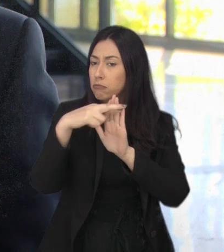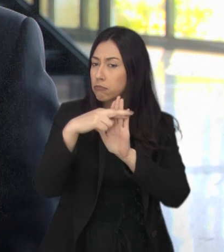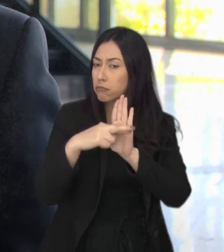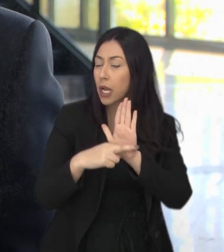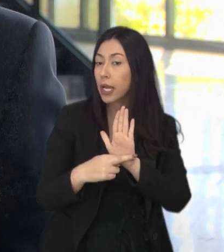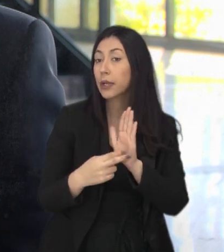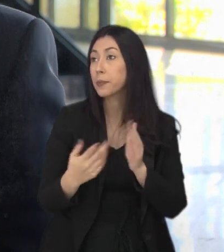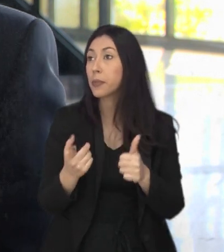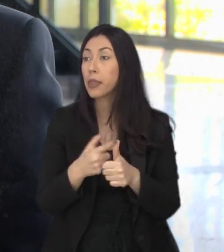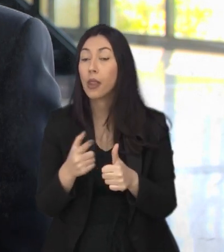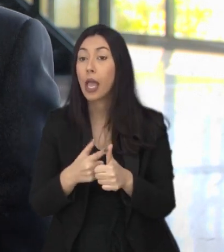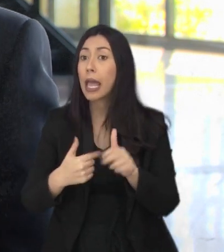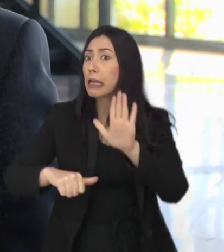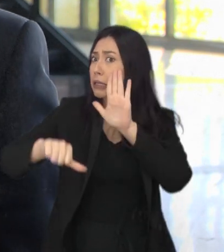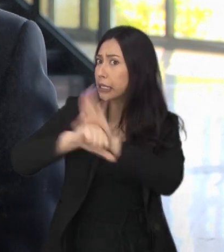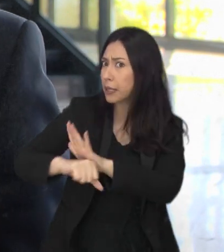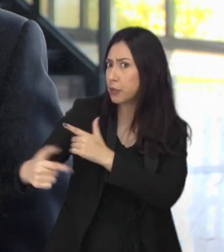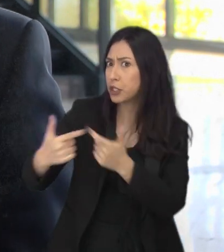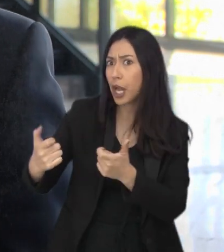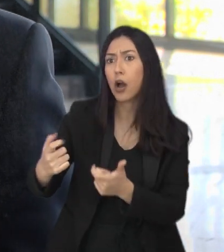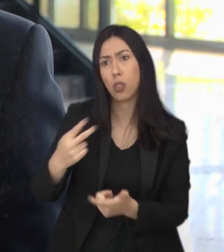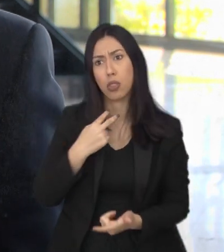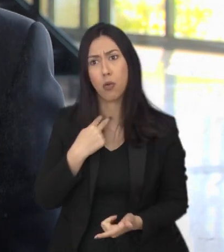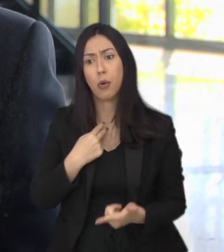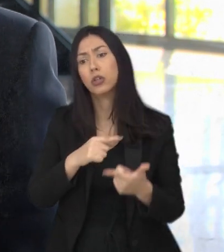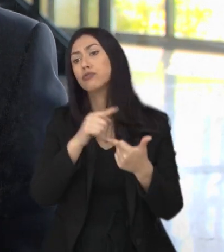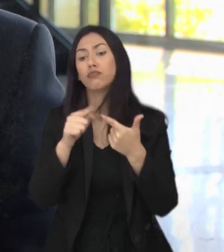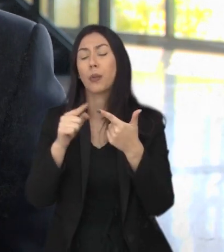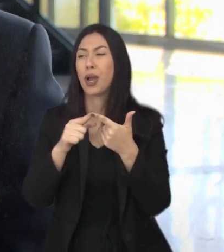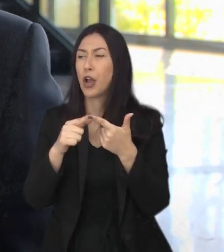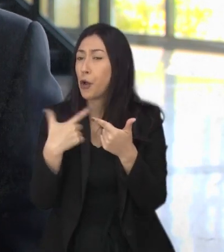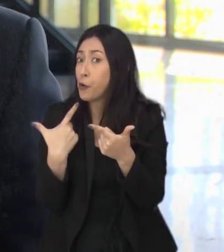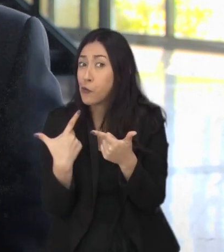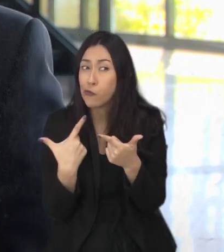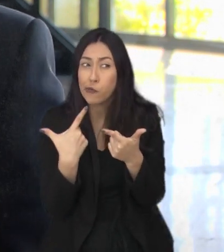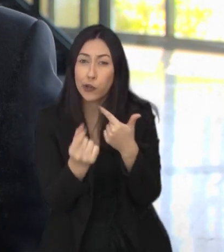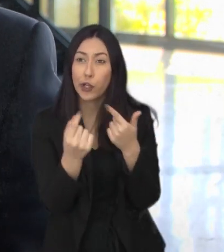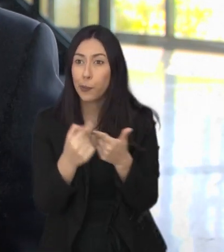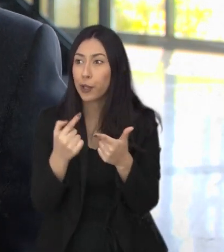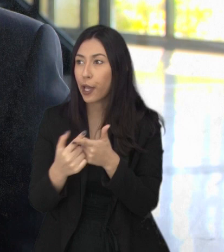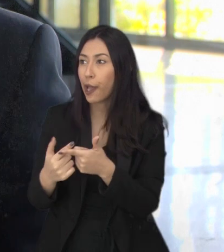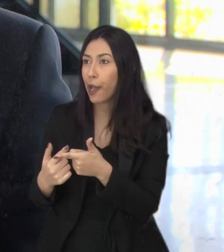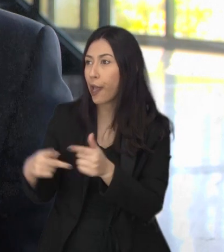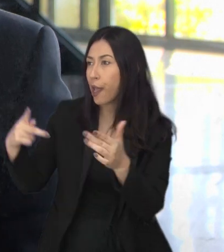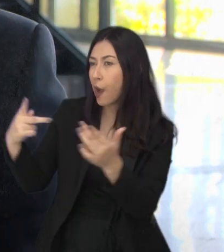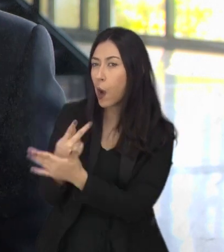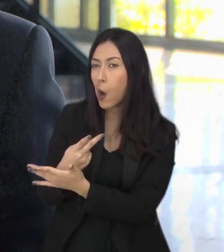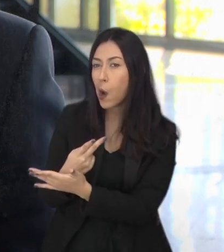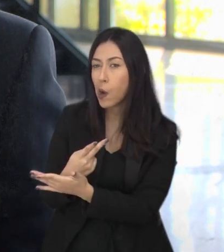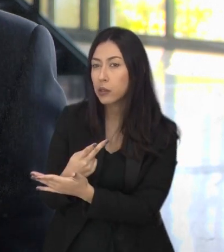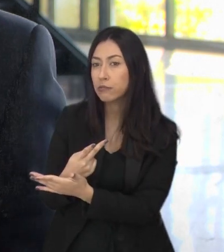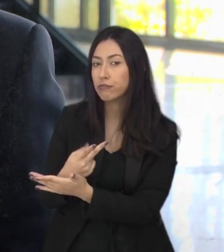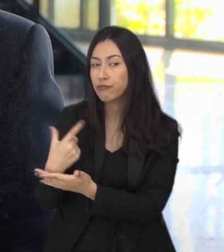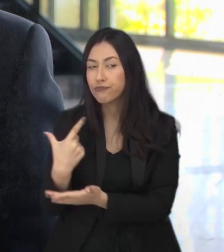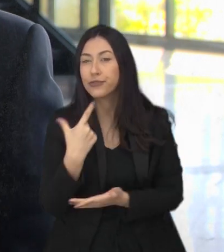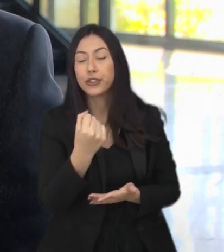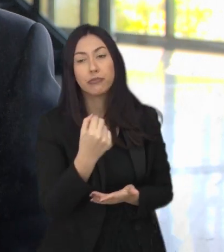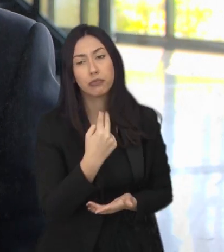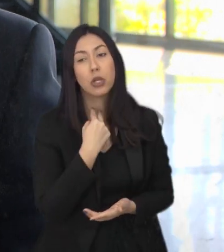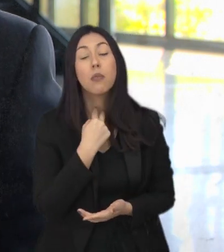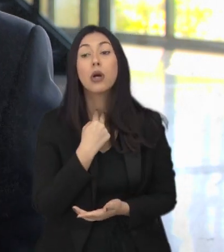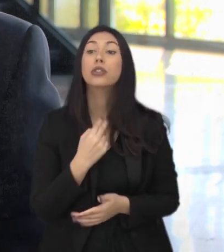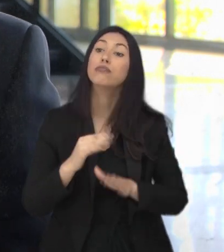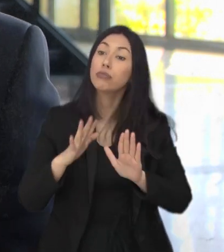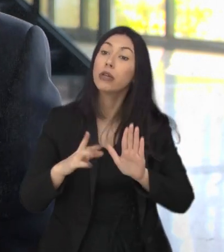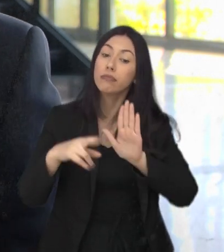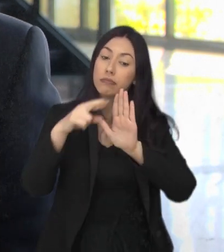Quais são? Não ter cometido crime de guerra, não ser um fugitivo, não ter pendência com a justiça do país deles.